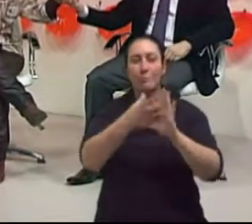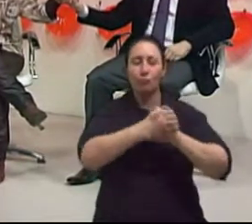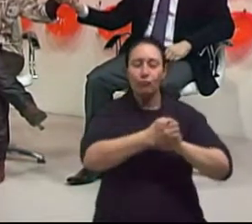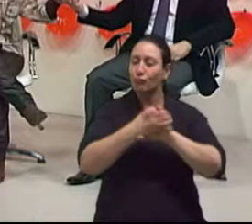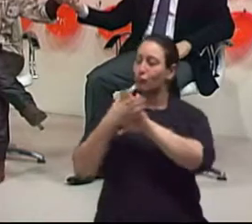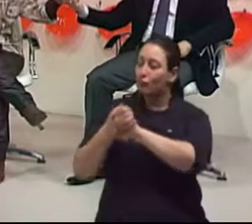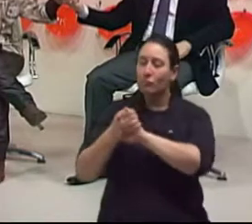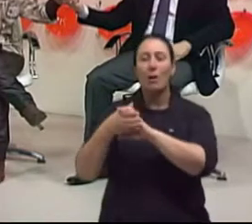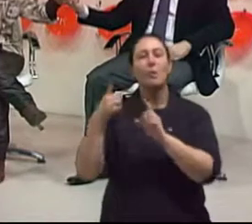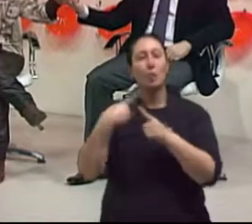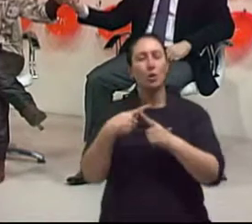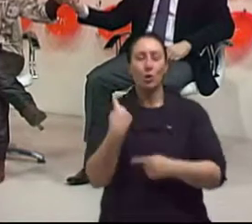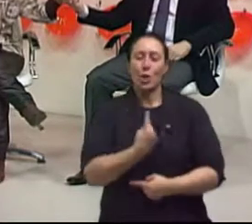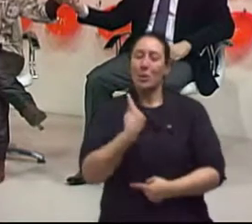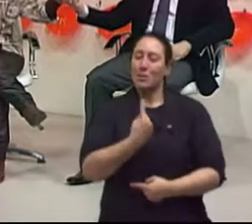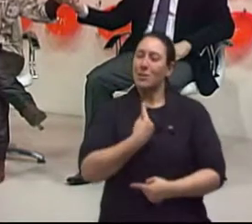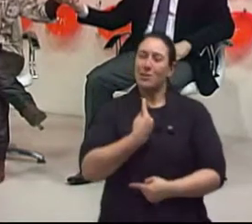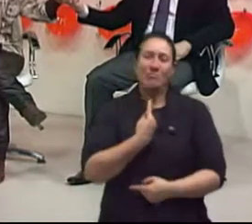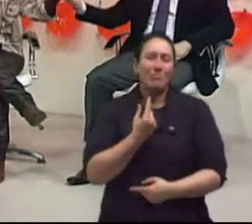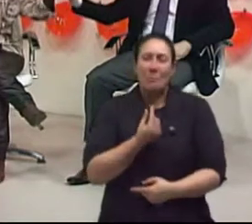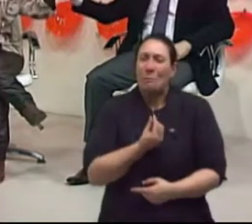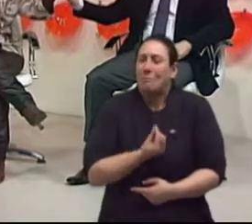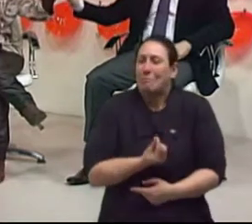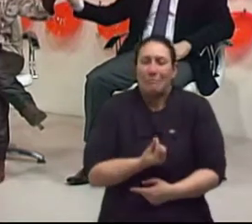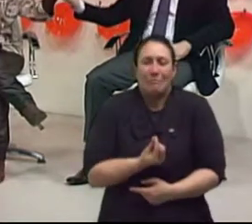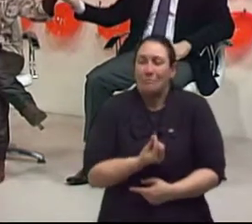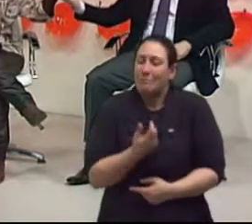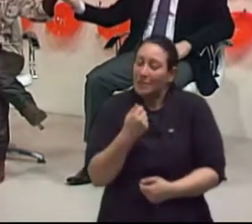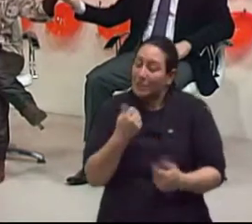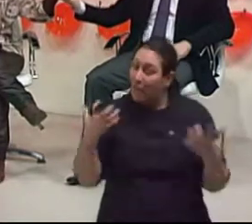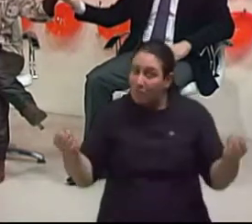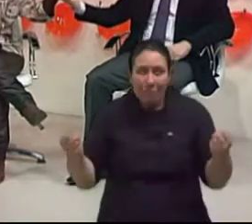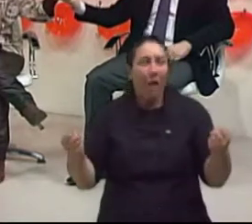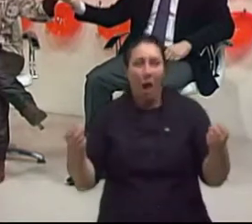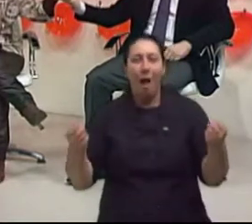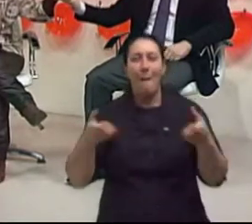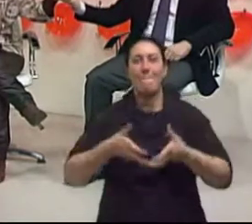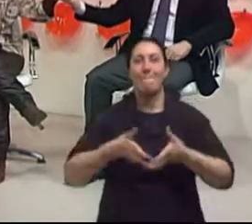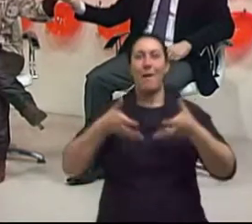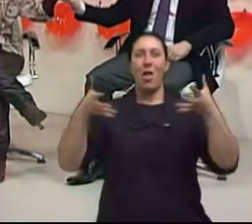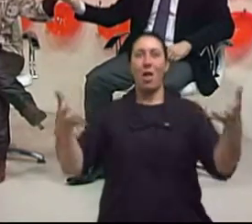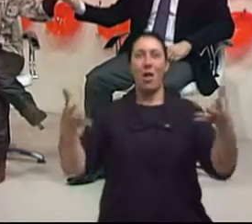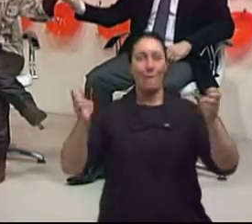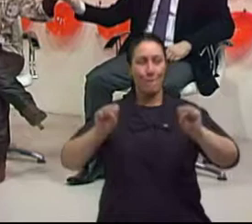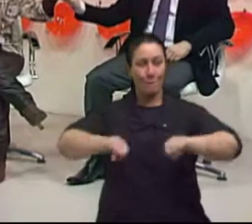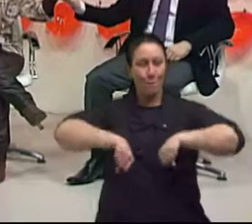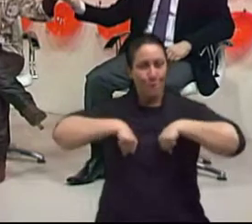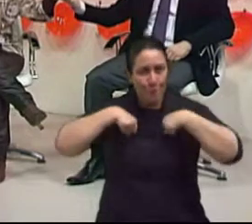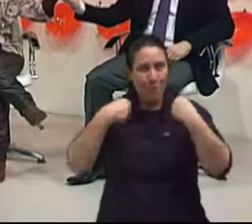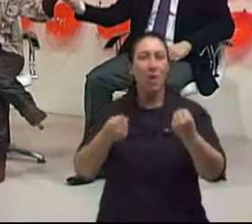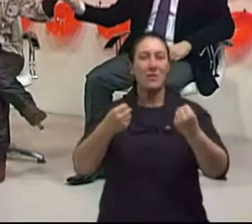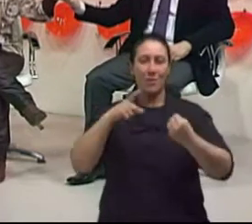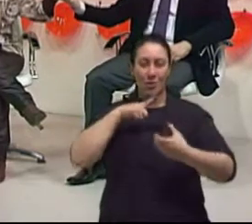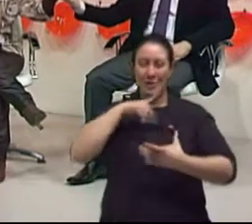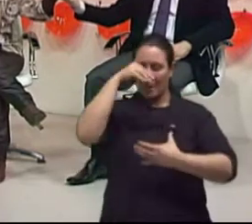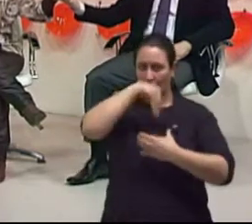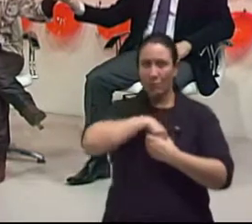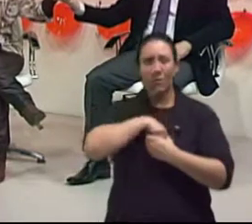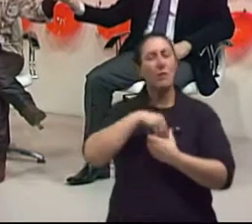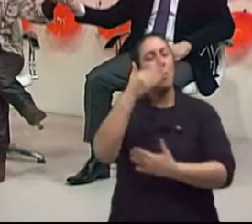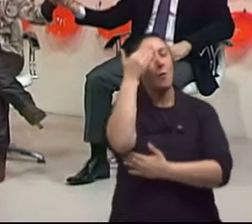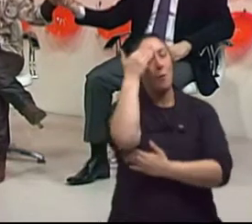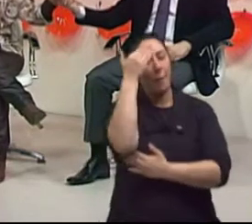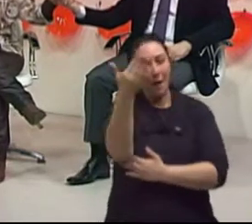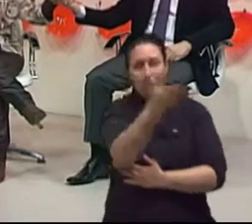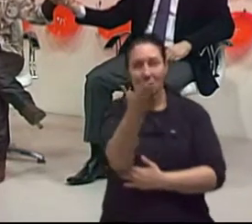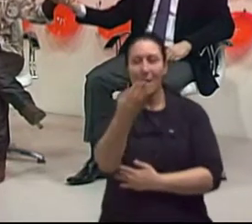sozinho a gente é muito pequeno. E assim, de mãos dadas, a força surge de onde a gente menos espera. Obrigada